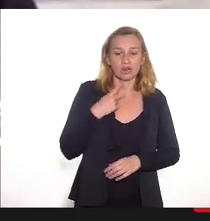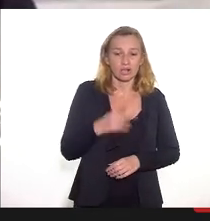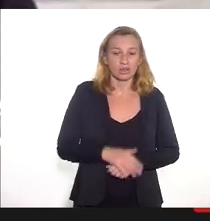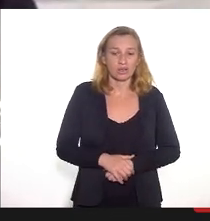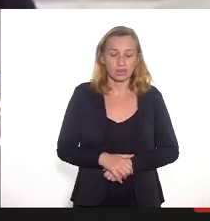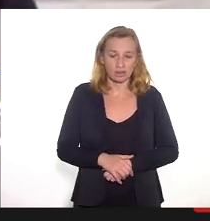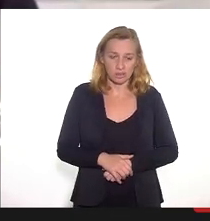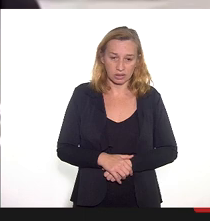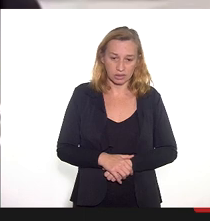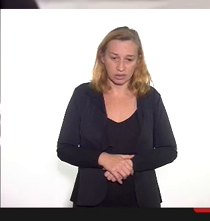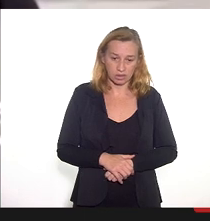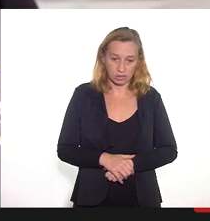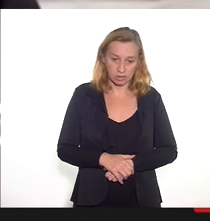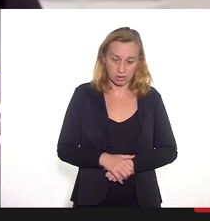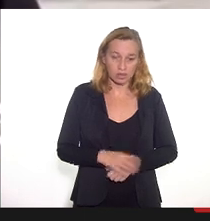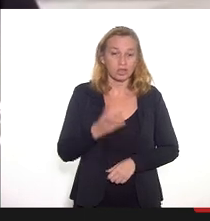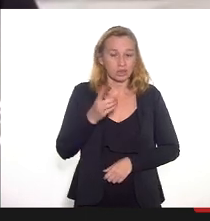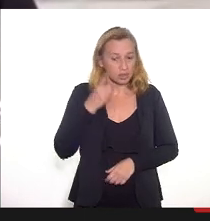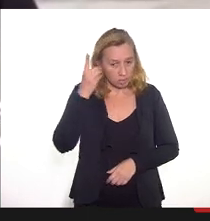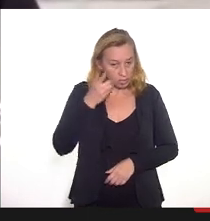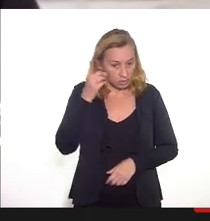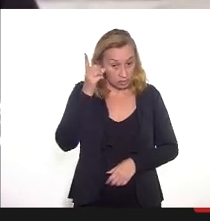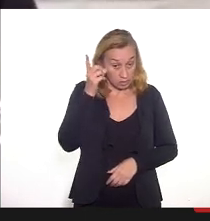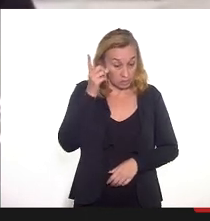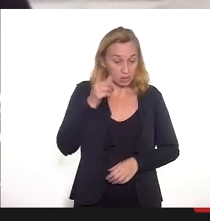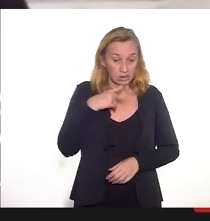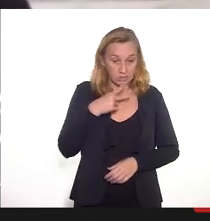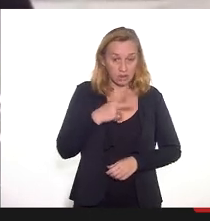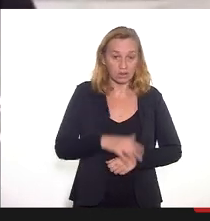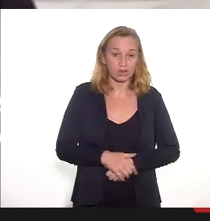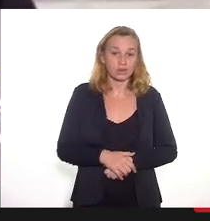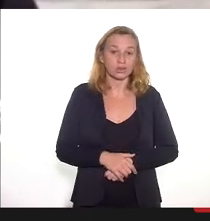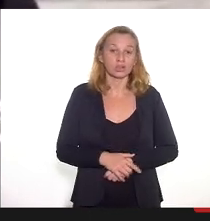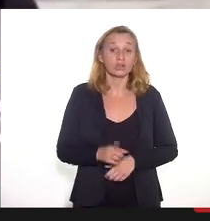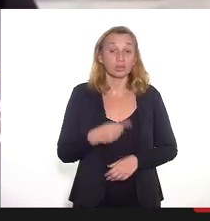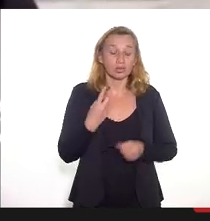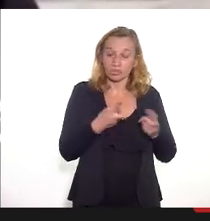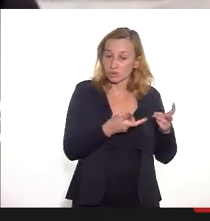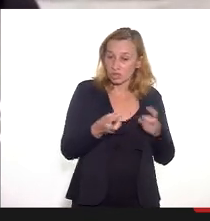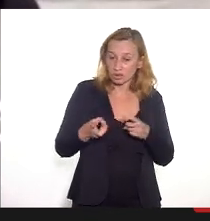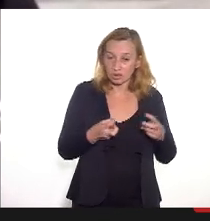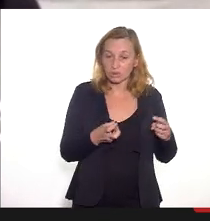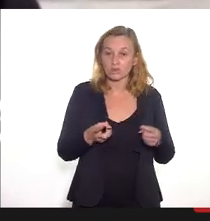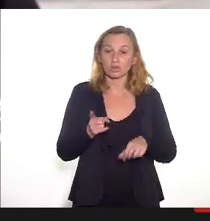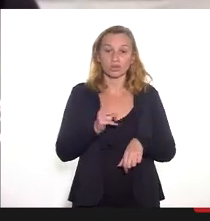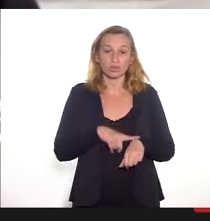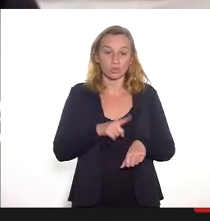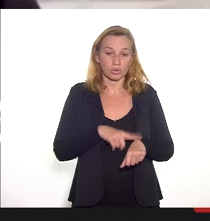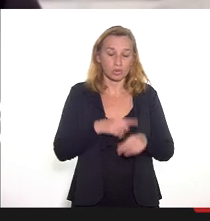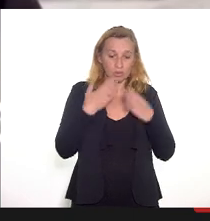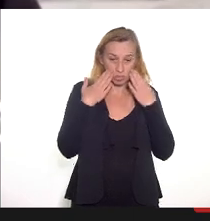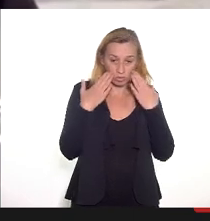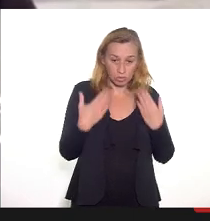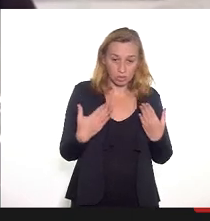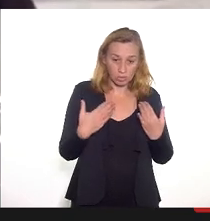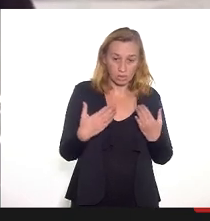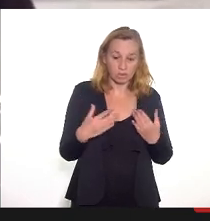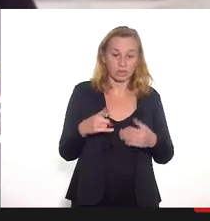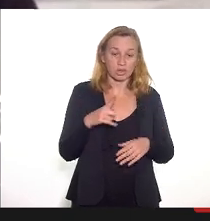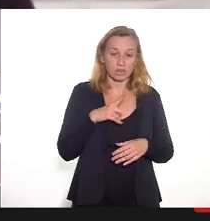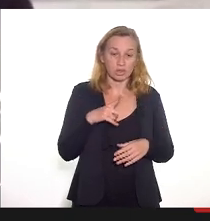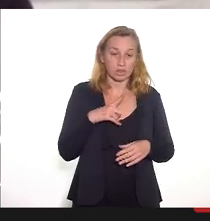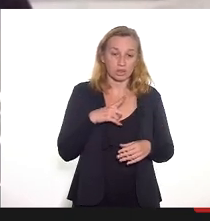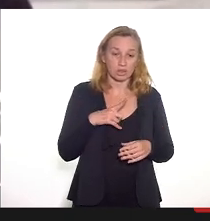Só para colaborar com o a deputada Lucinha falou, nós verificamos que no momento da apresentação houve um